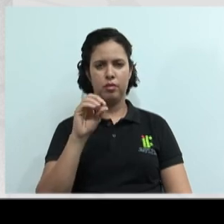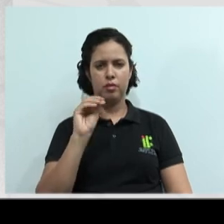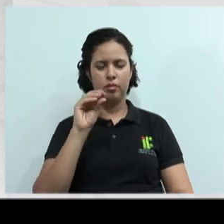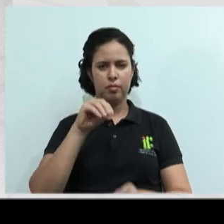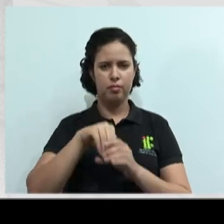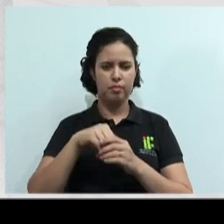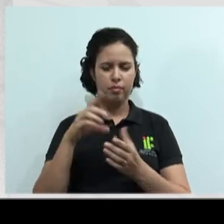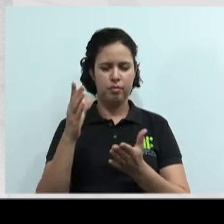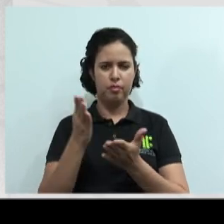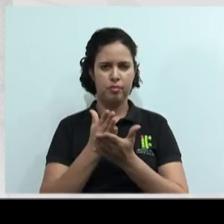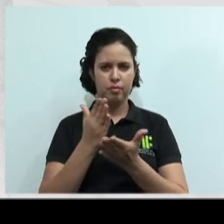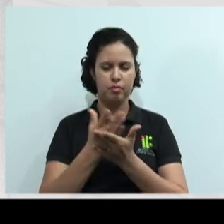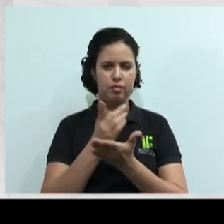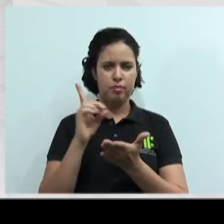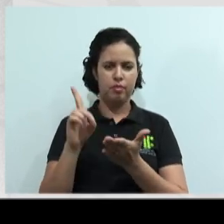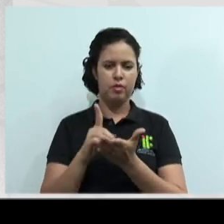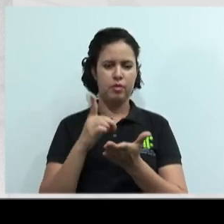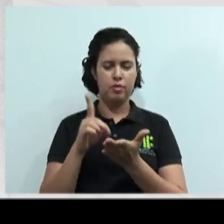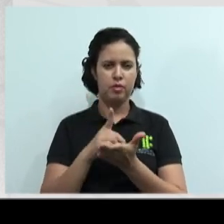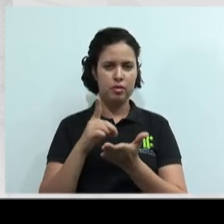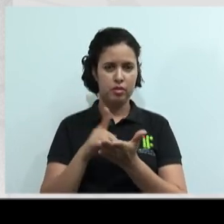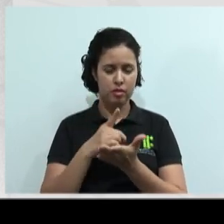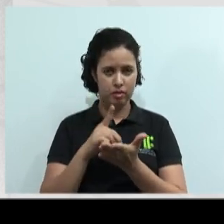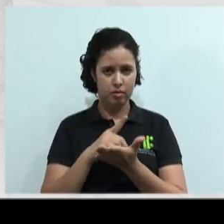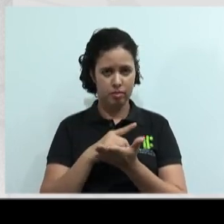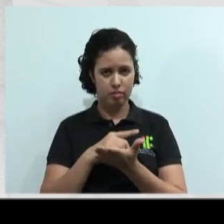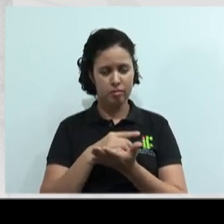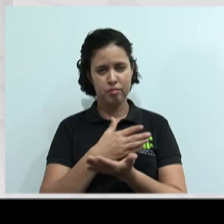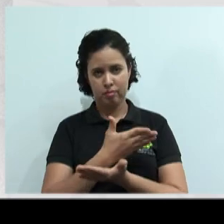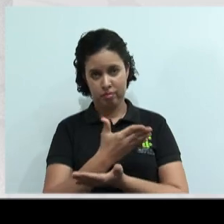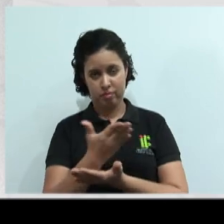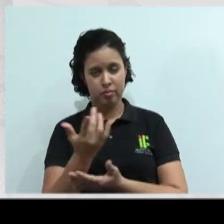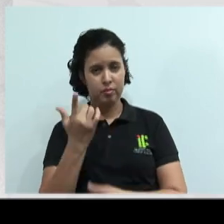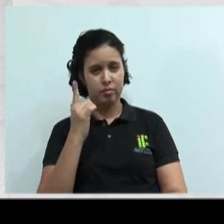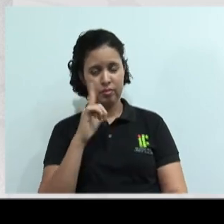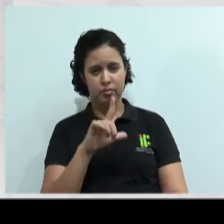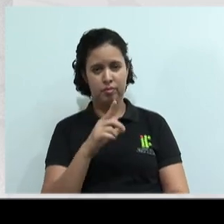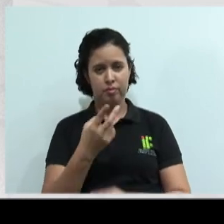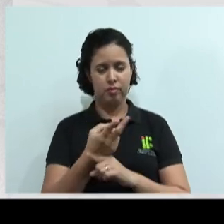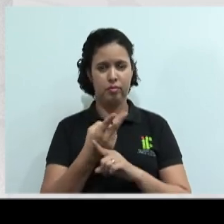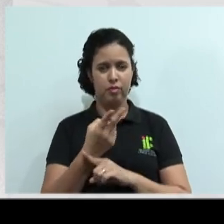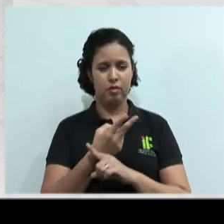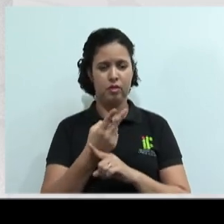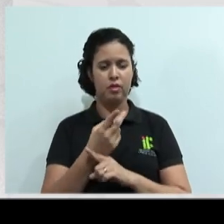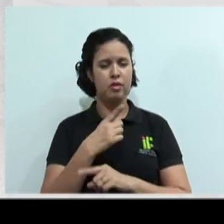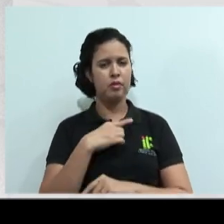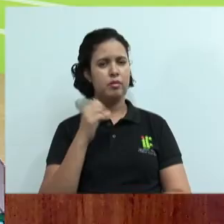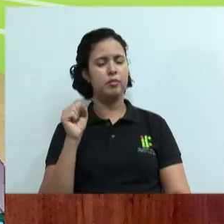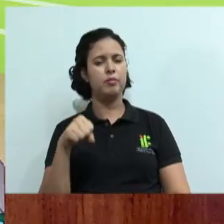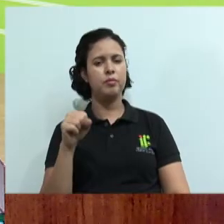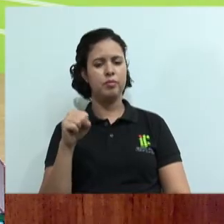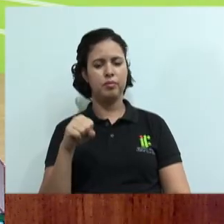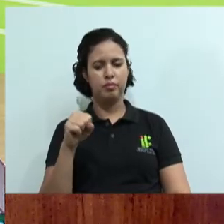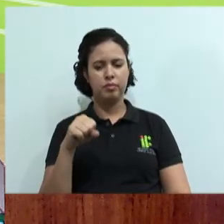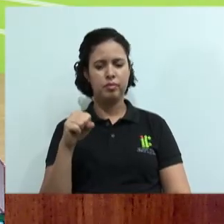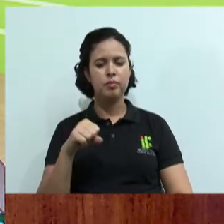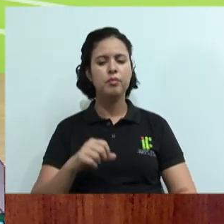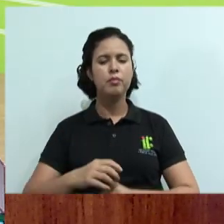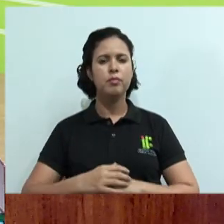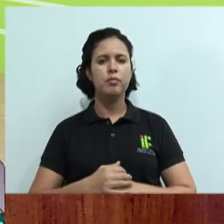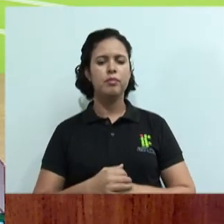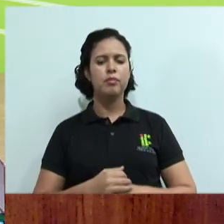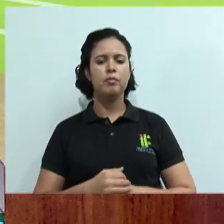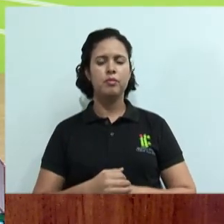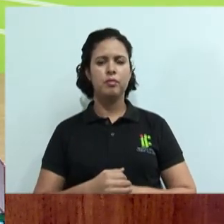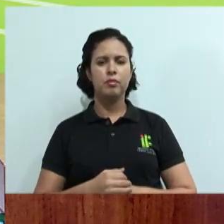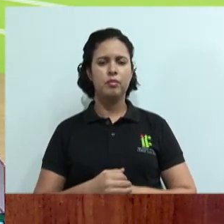Eita, será que os nossos alunos foram em busca aí do significado no dicionário, professor? Teve resposta sim, Alguns alunos responderam